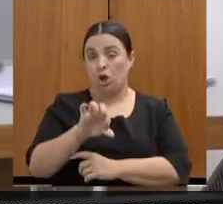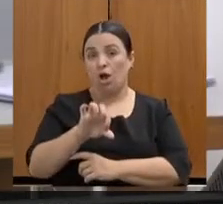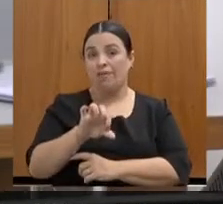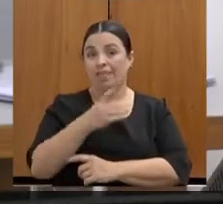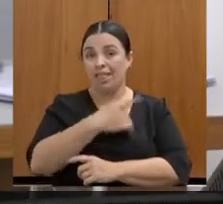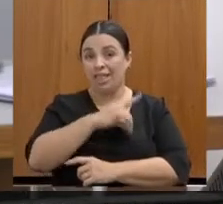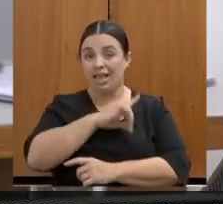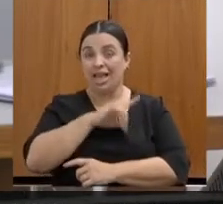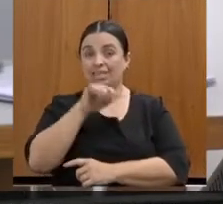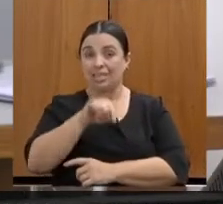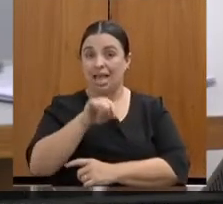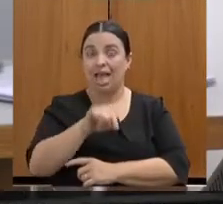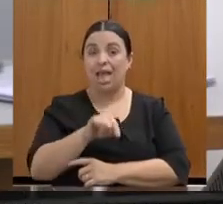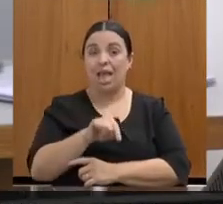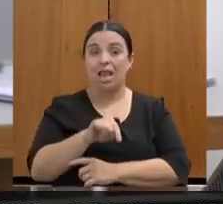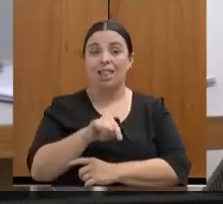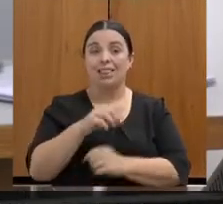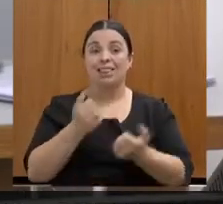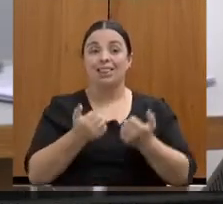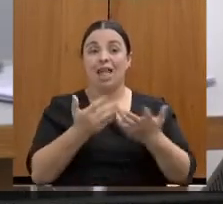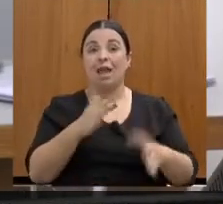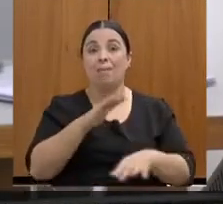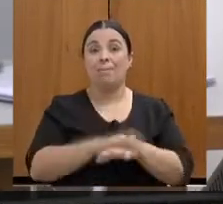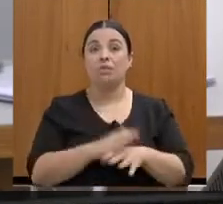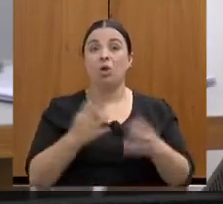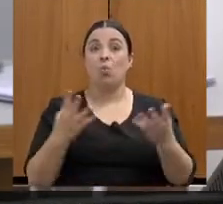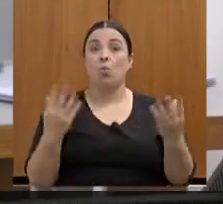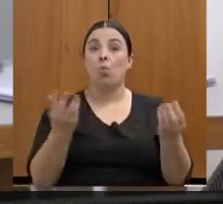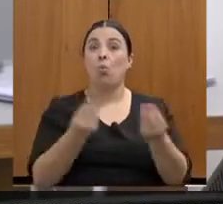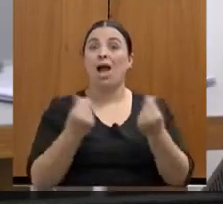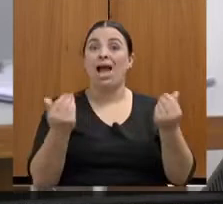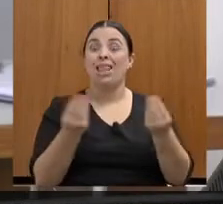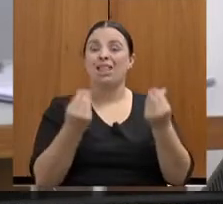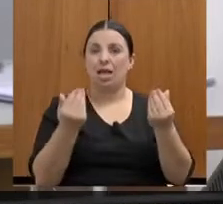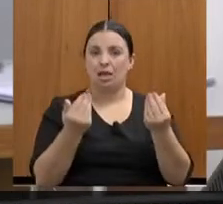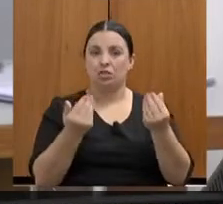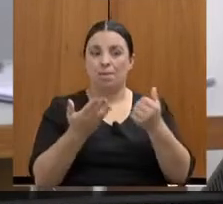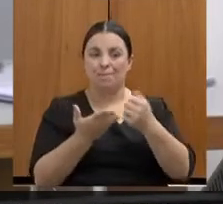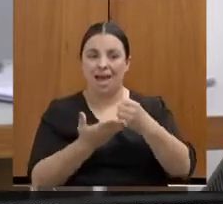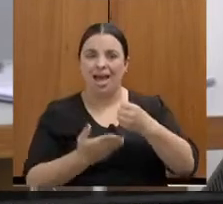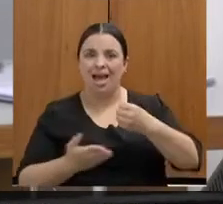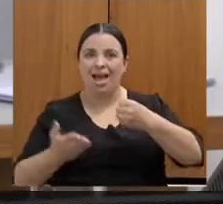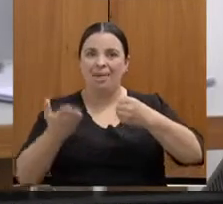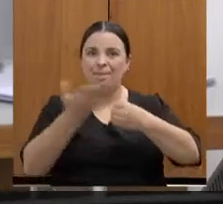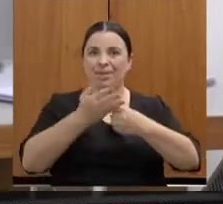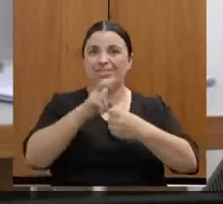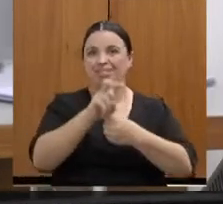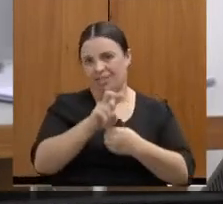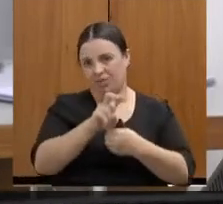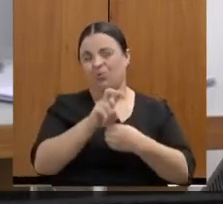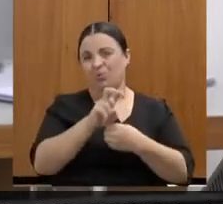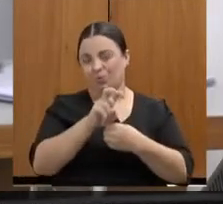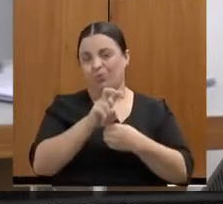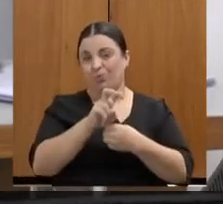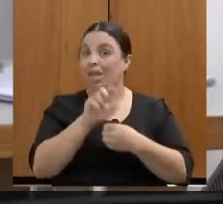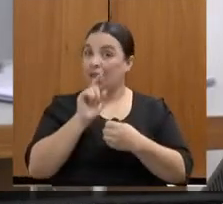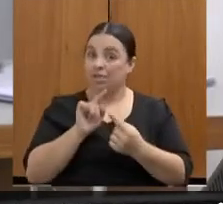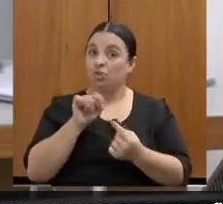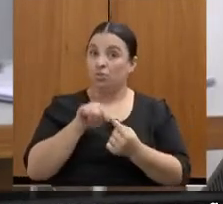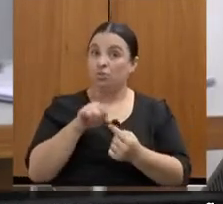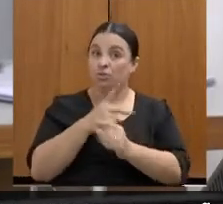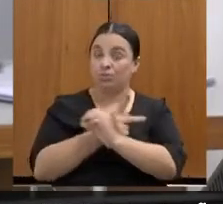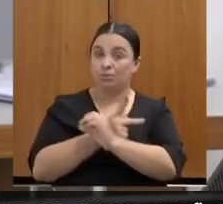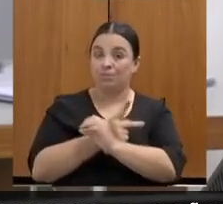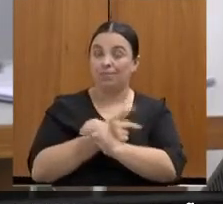condições de excelência, em condições de nível 5. Esse é o objetivo atual da Polícia Civil. A